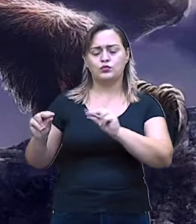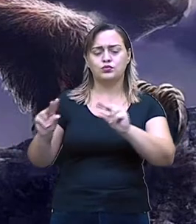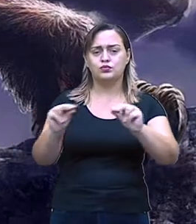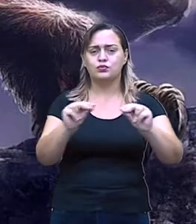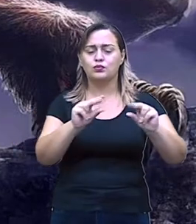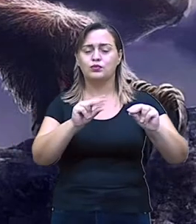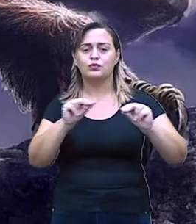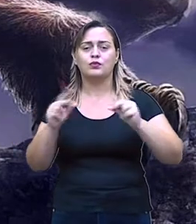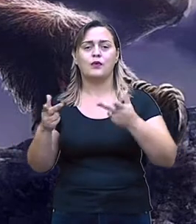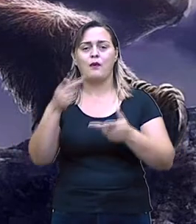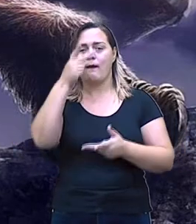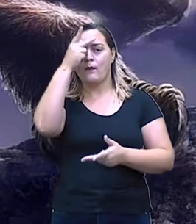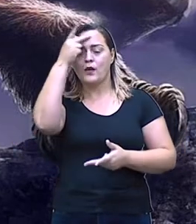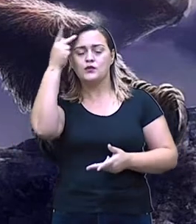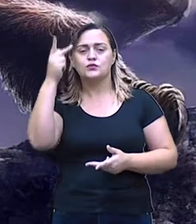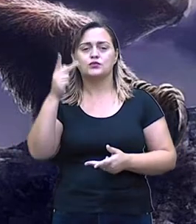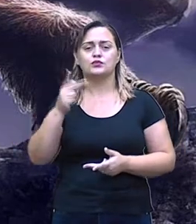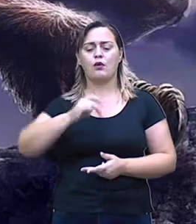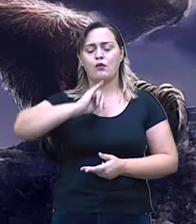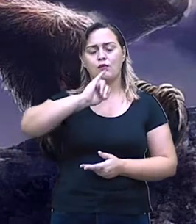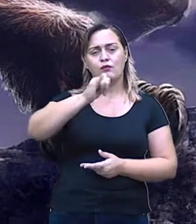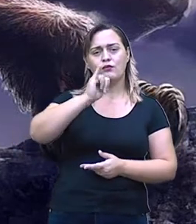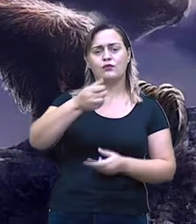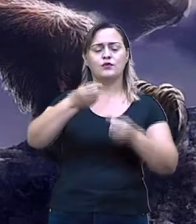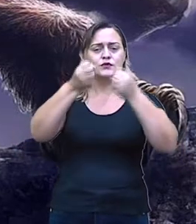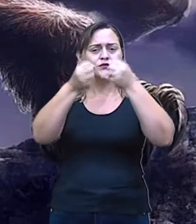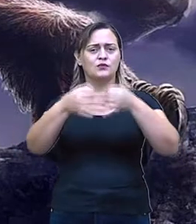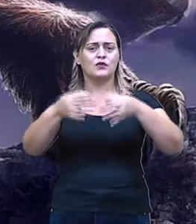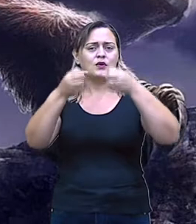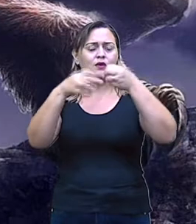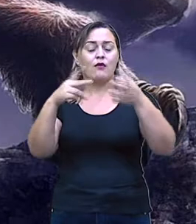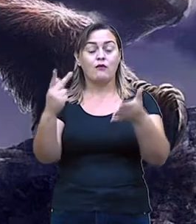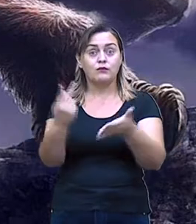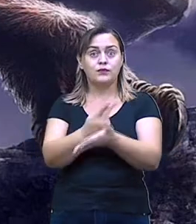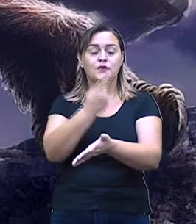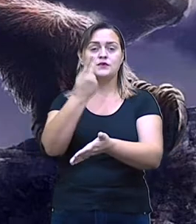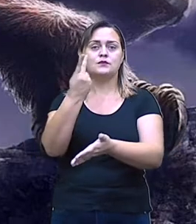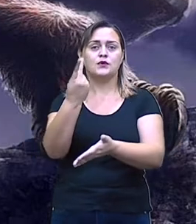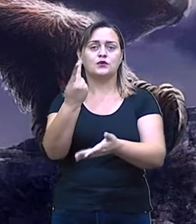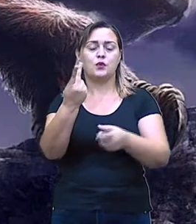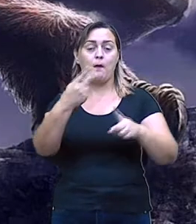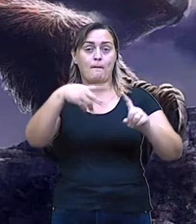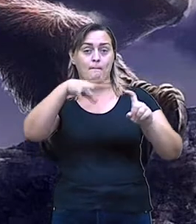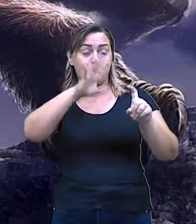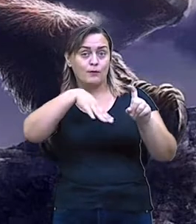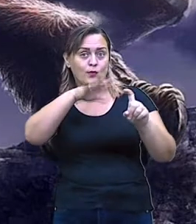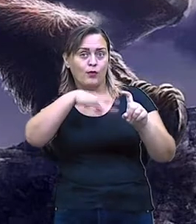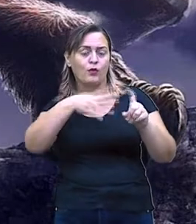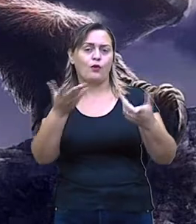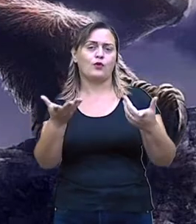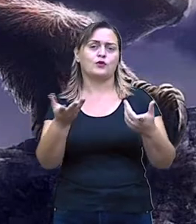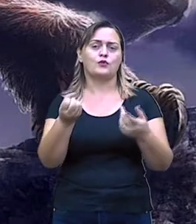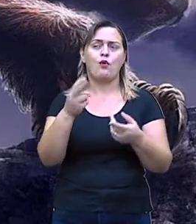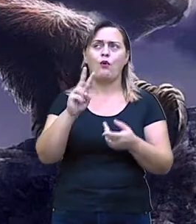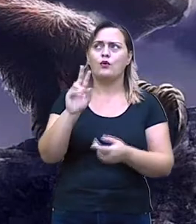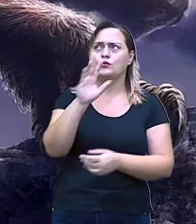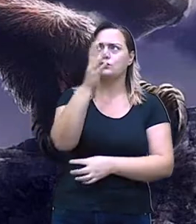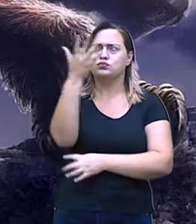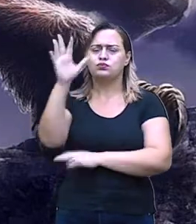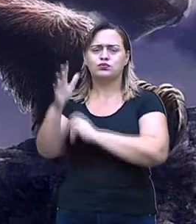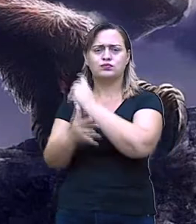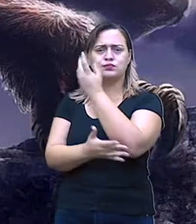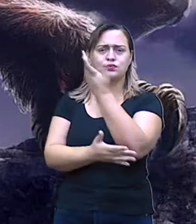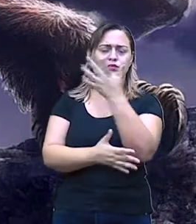acontecimentos mitológicos ou sobrenaturais. Nas lendas, há uma mistura de